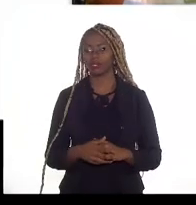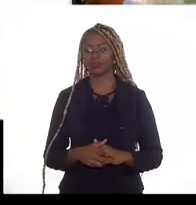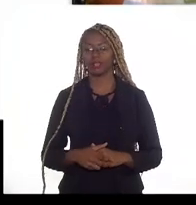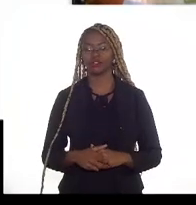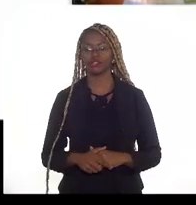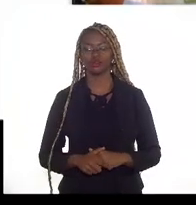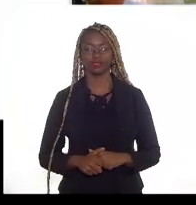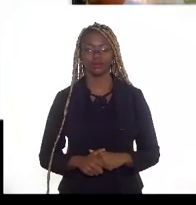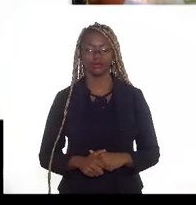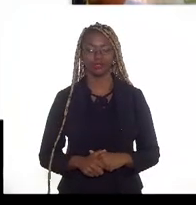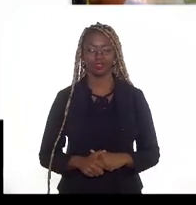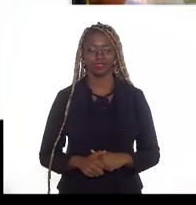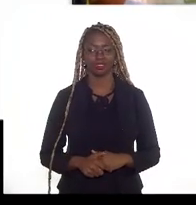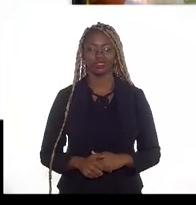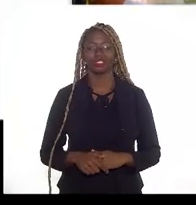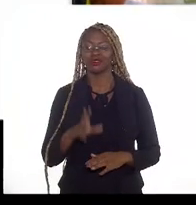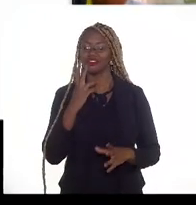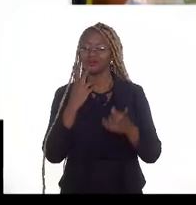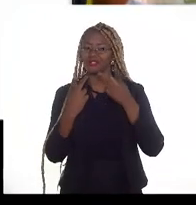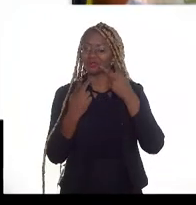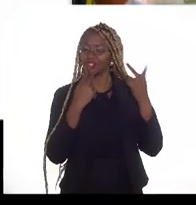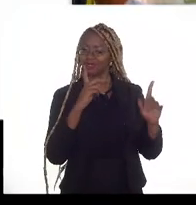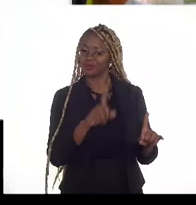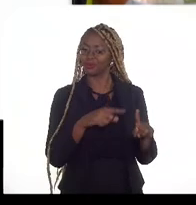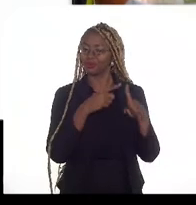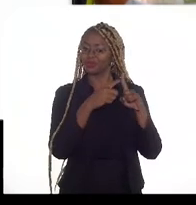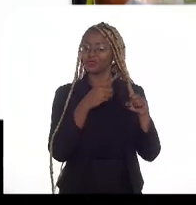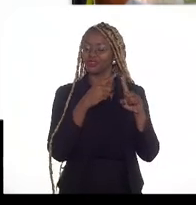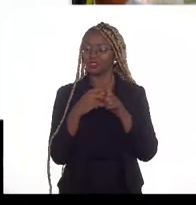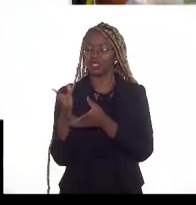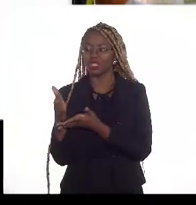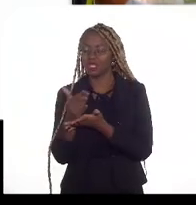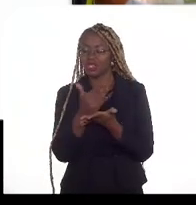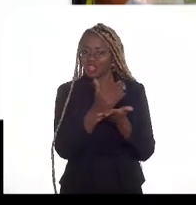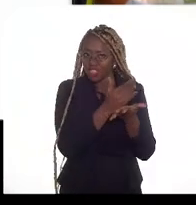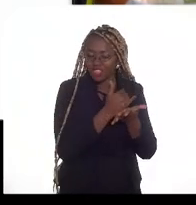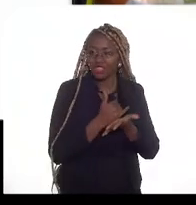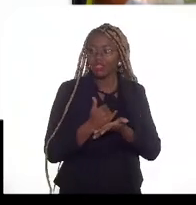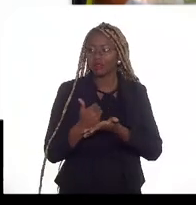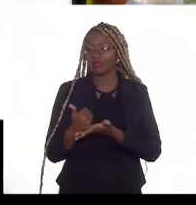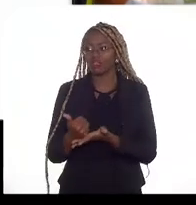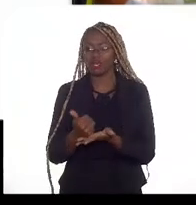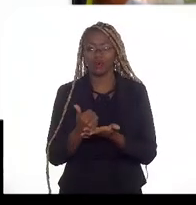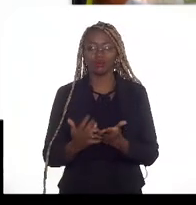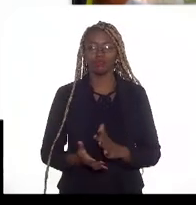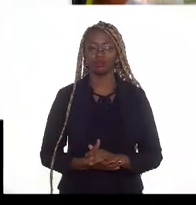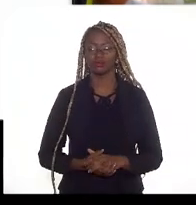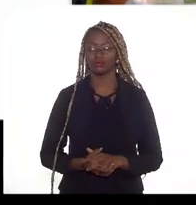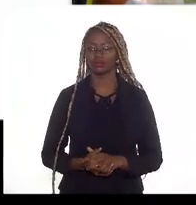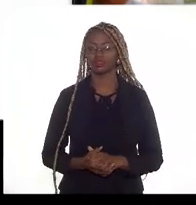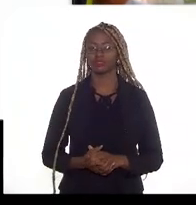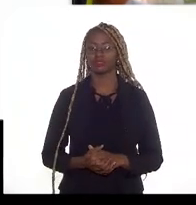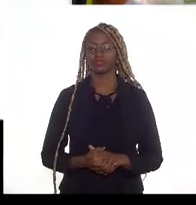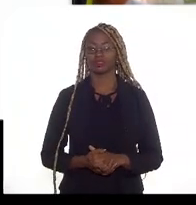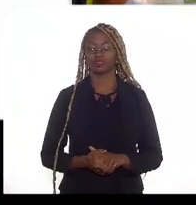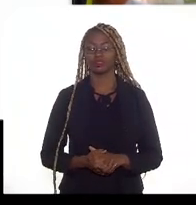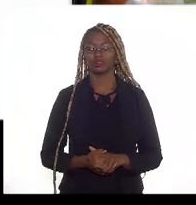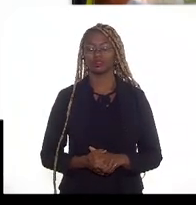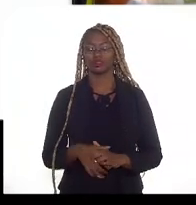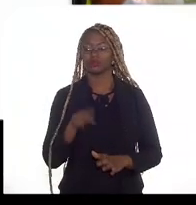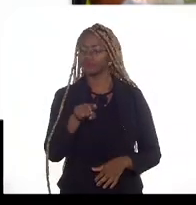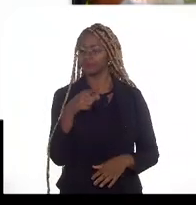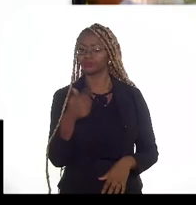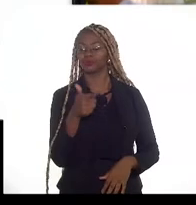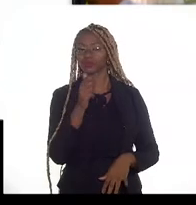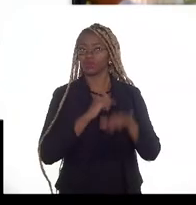a gente fala do efeito positivo da reinjeção na arrecadação. gente fez uma simulação, está aqui, não tem